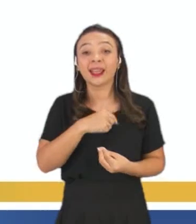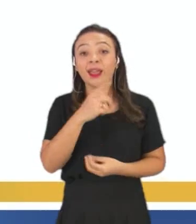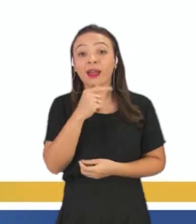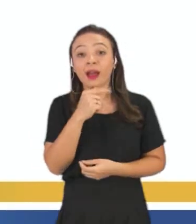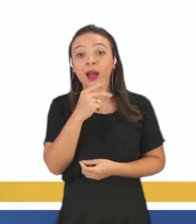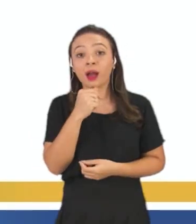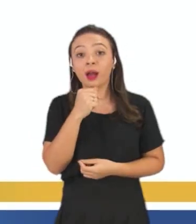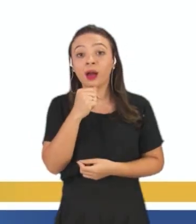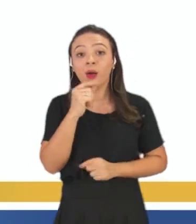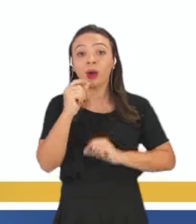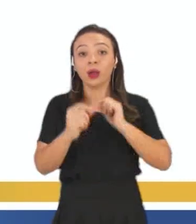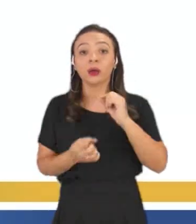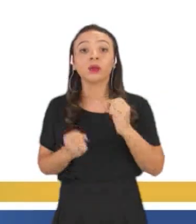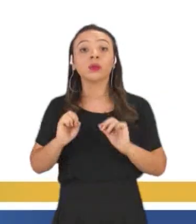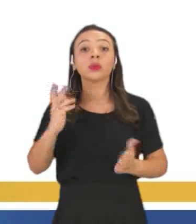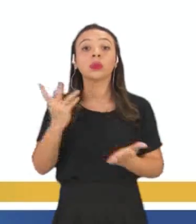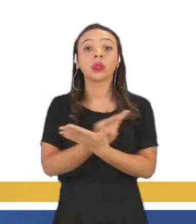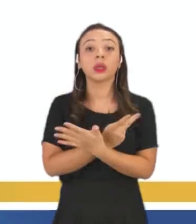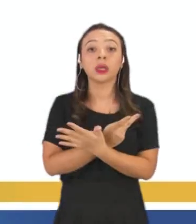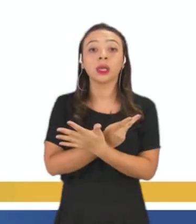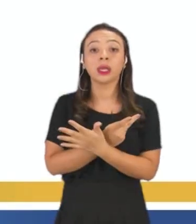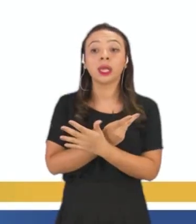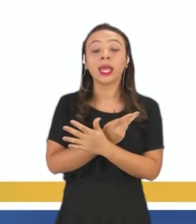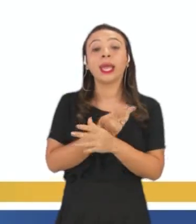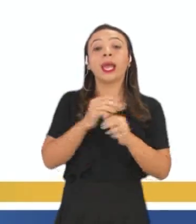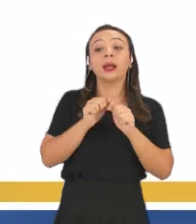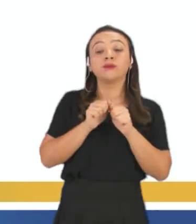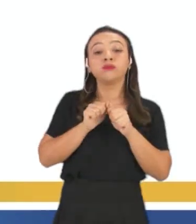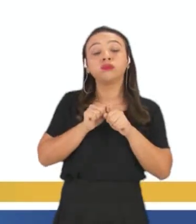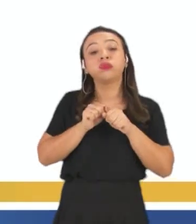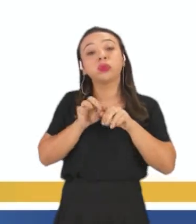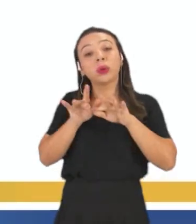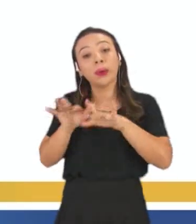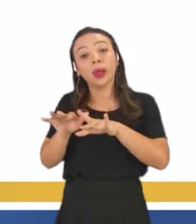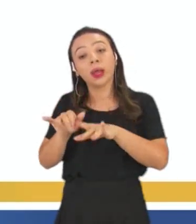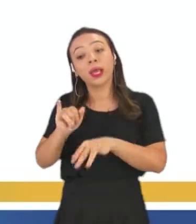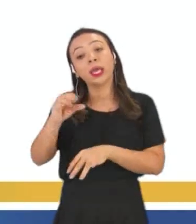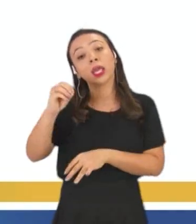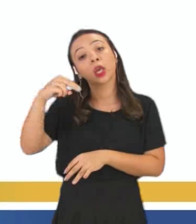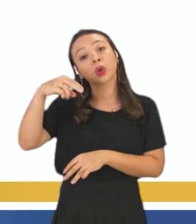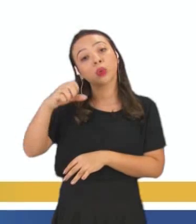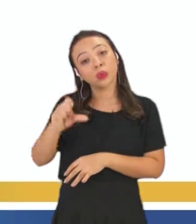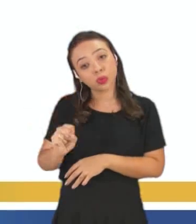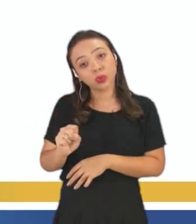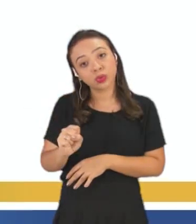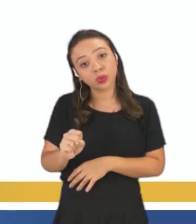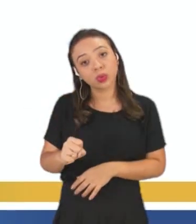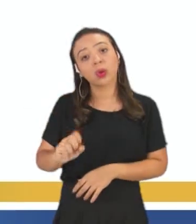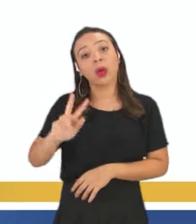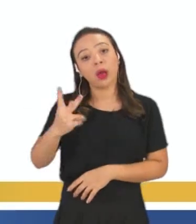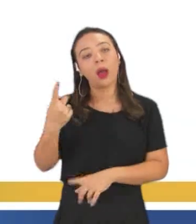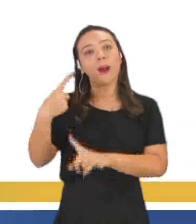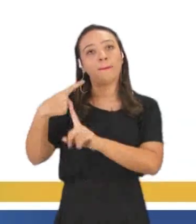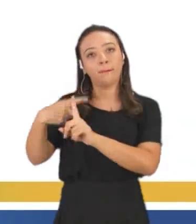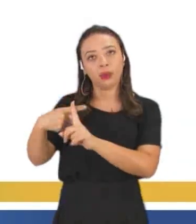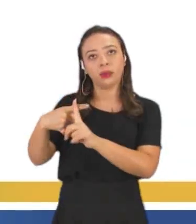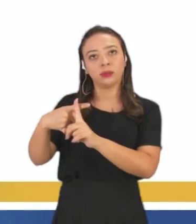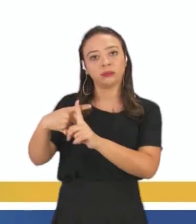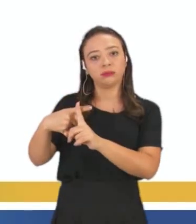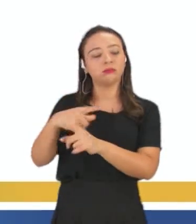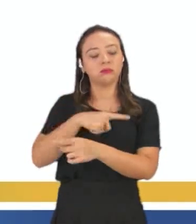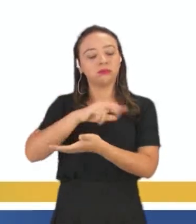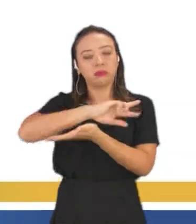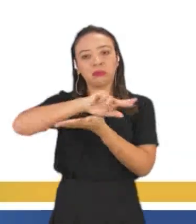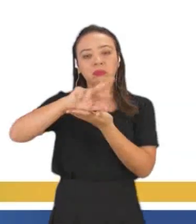liberar o quê? Íons H+. E aí, nós temos aqui como exemplo o ácido sulfúrico, ácido clorídrico, o